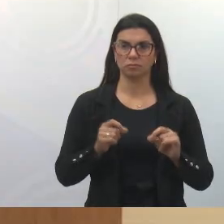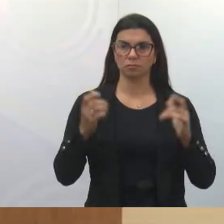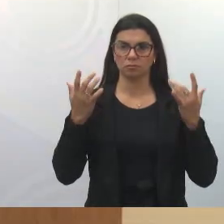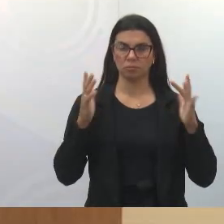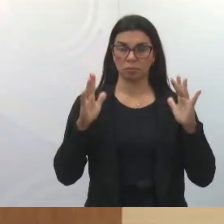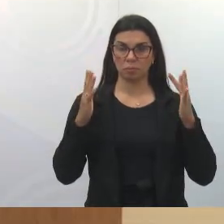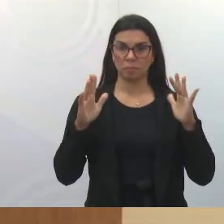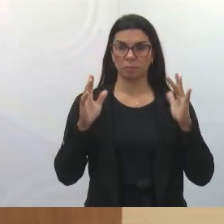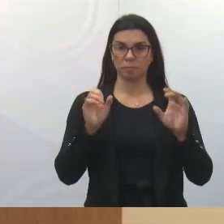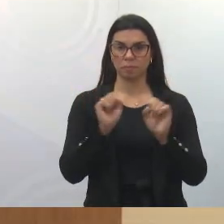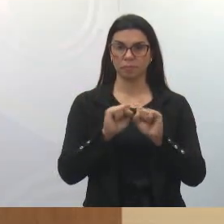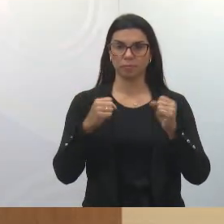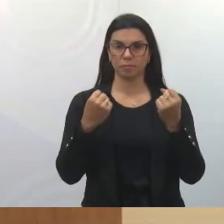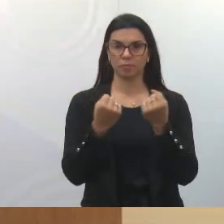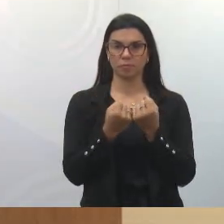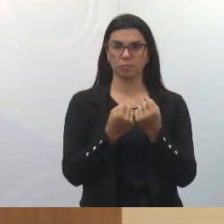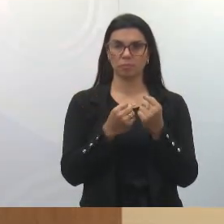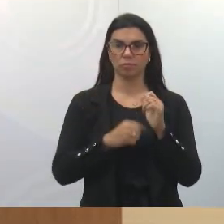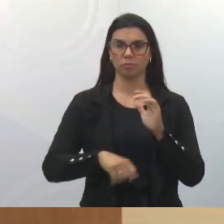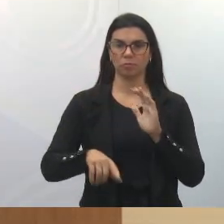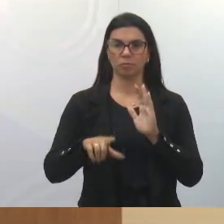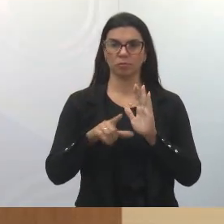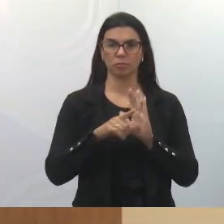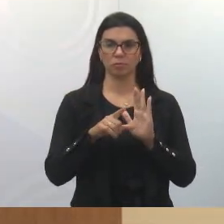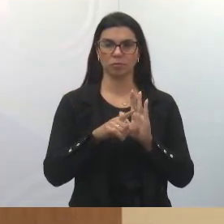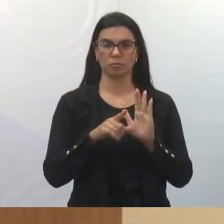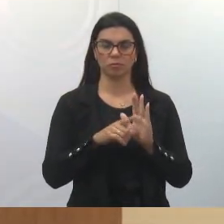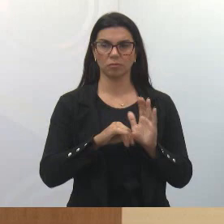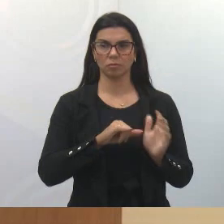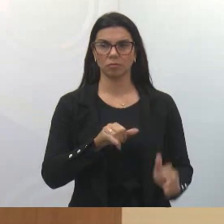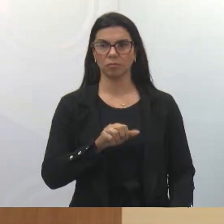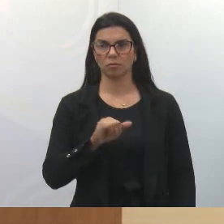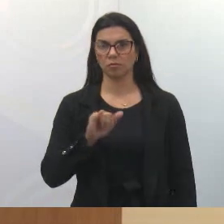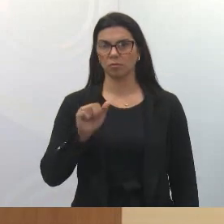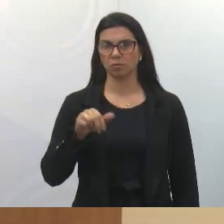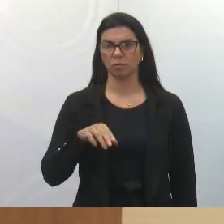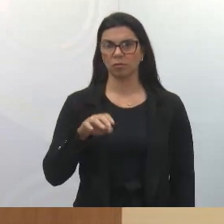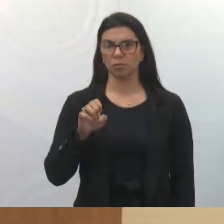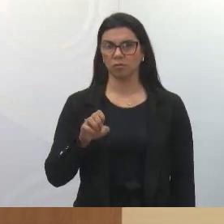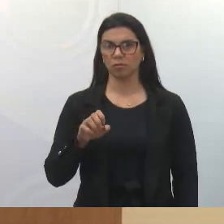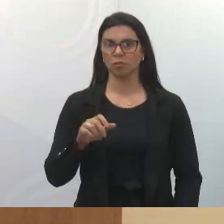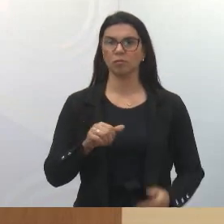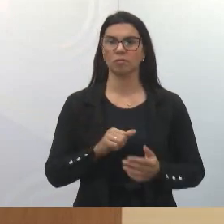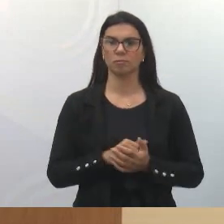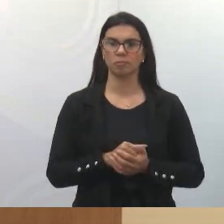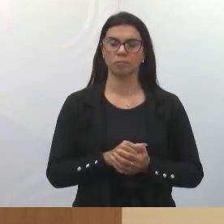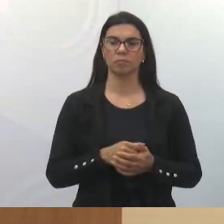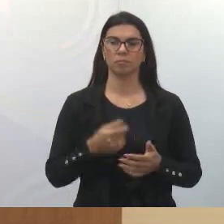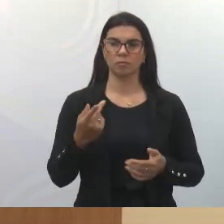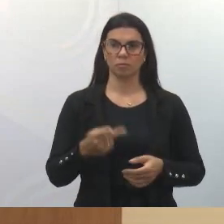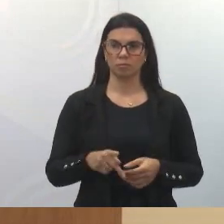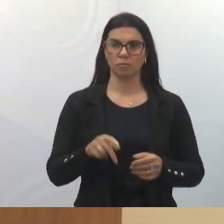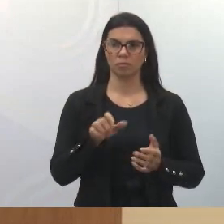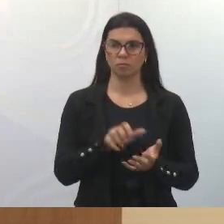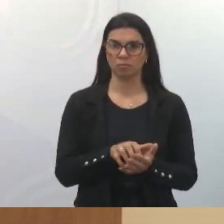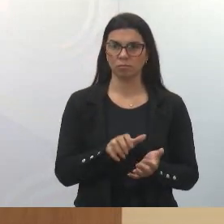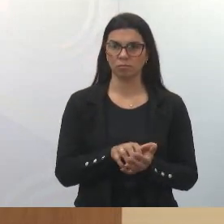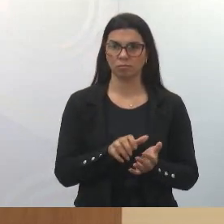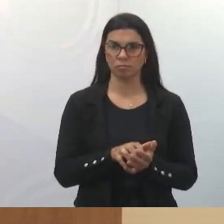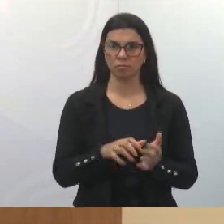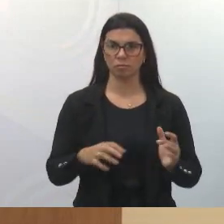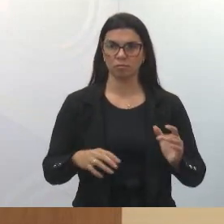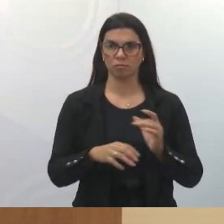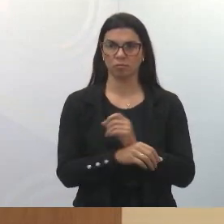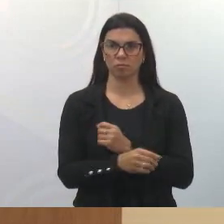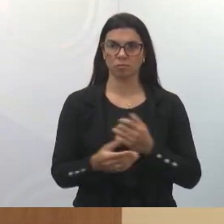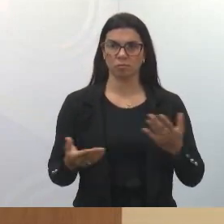parabenizar a Associação Comercial, em nome do Jaime Fortes, que é o presidente, a Associação Comercial Industrial de Jacareí, completa